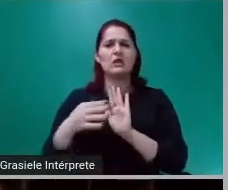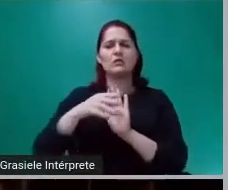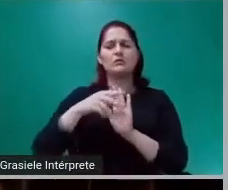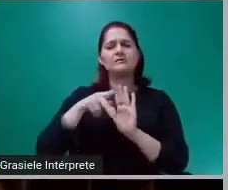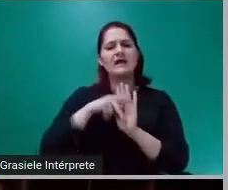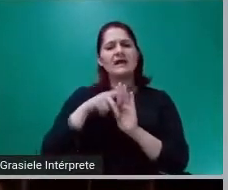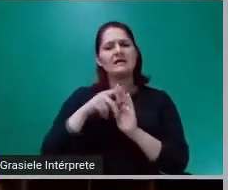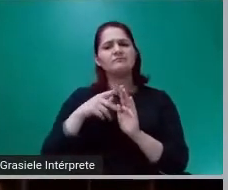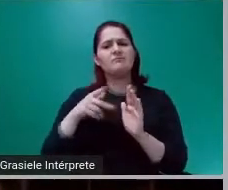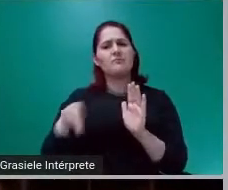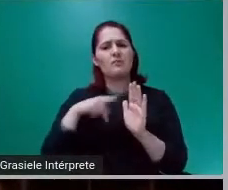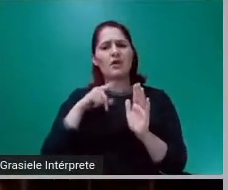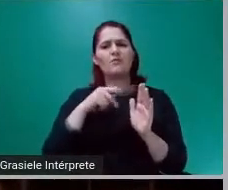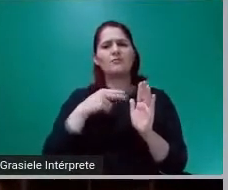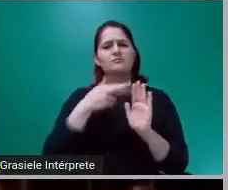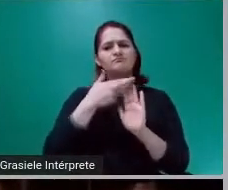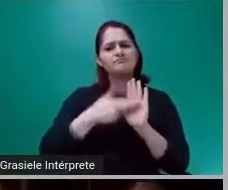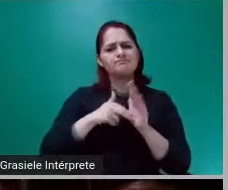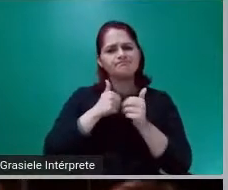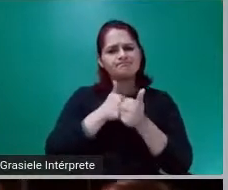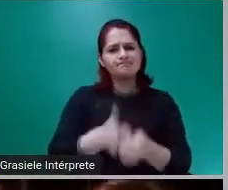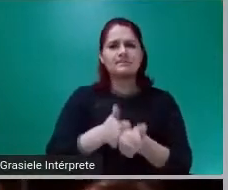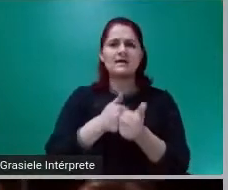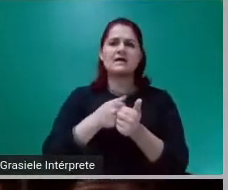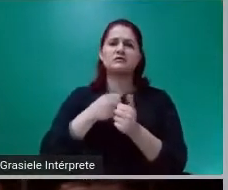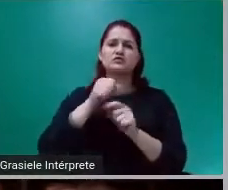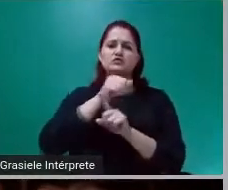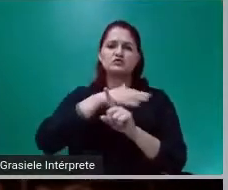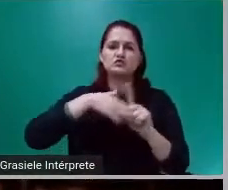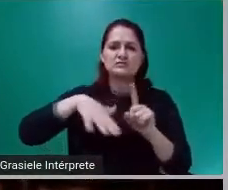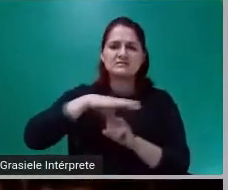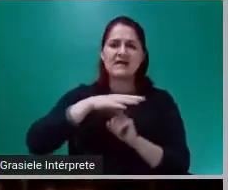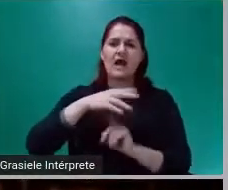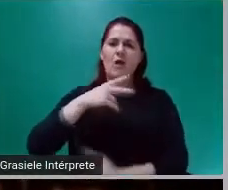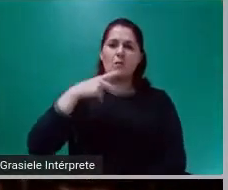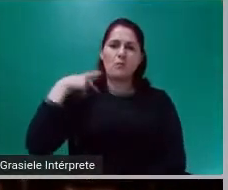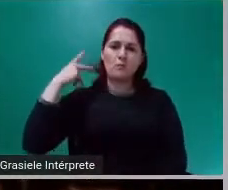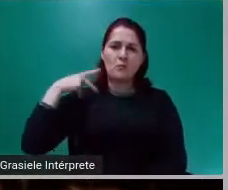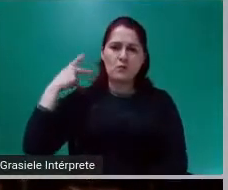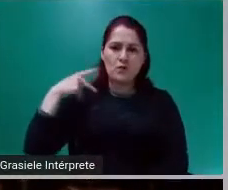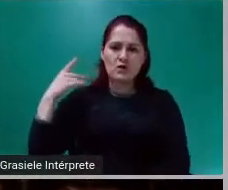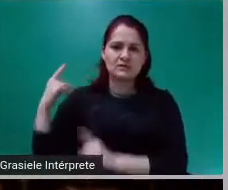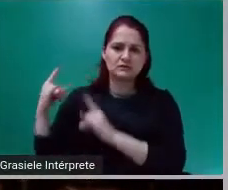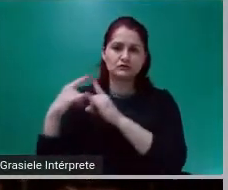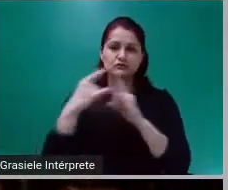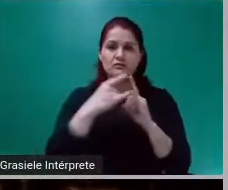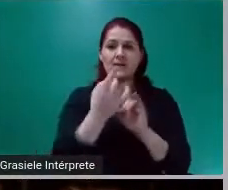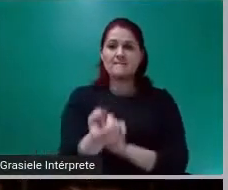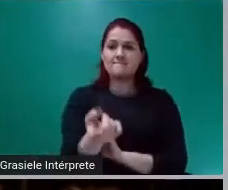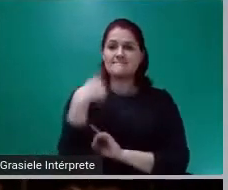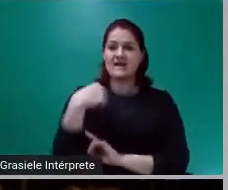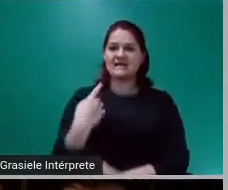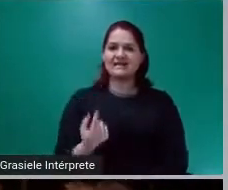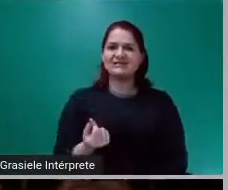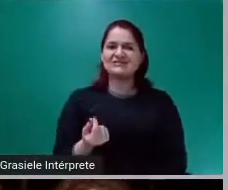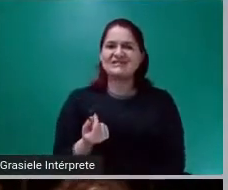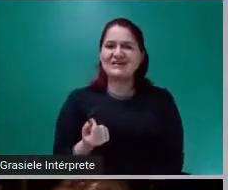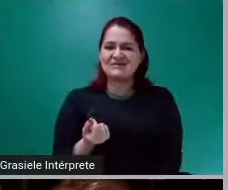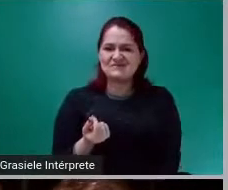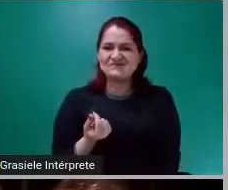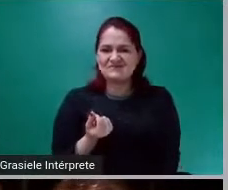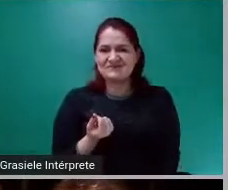políticos, institucionais, que delimitam as regras do jogo, que mais ou menos